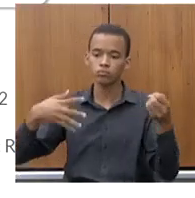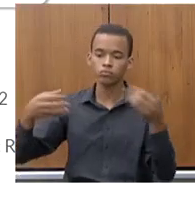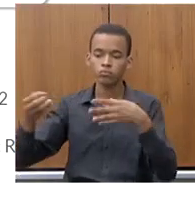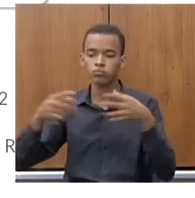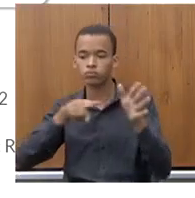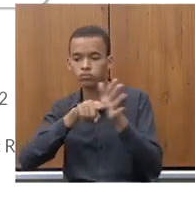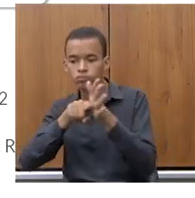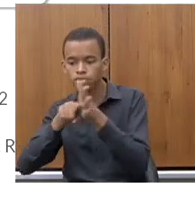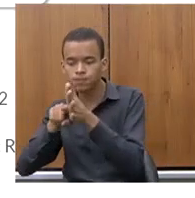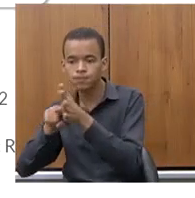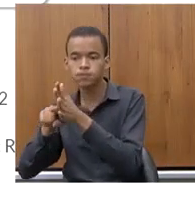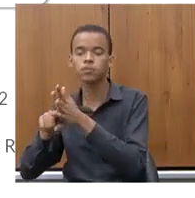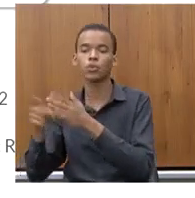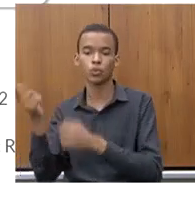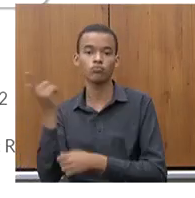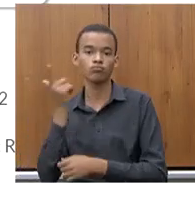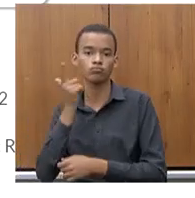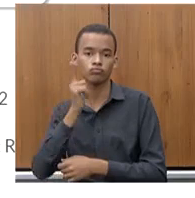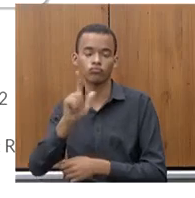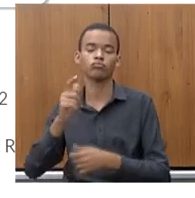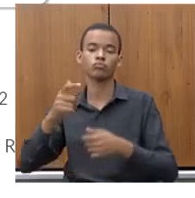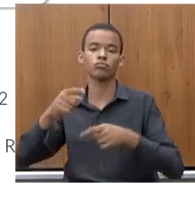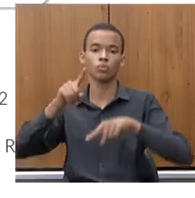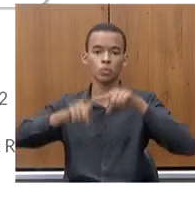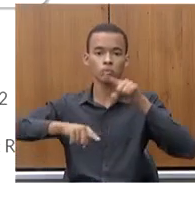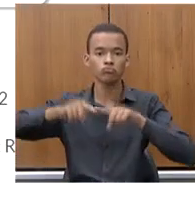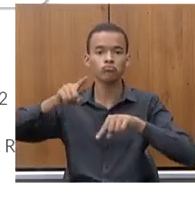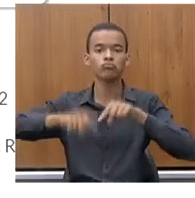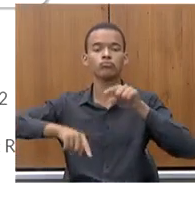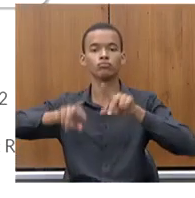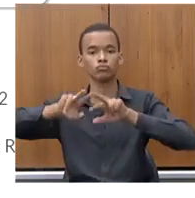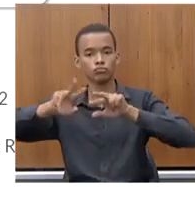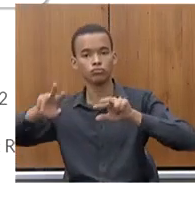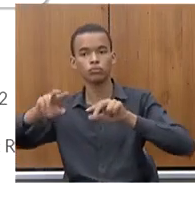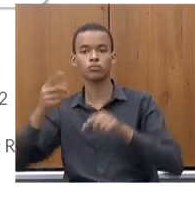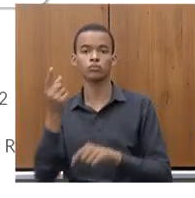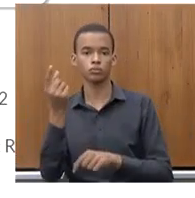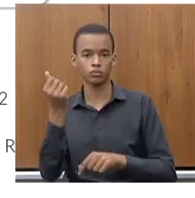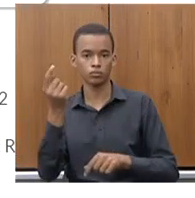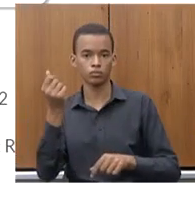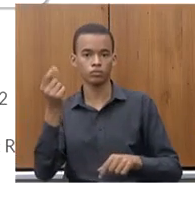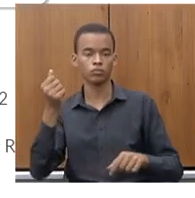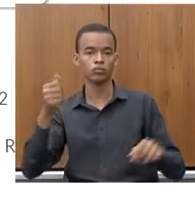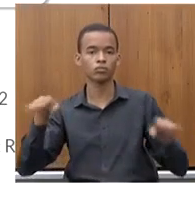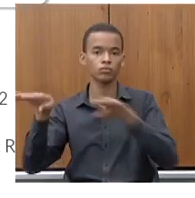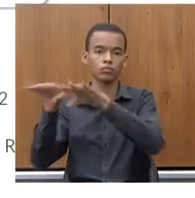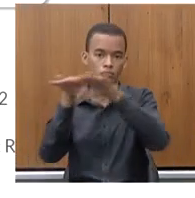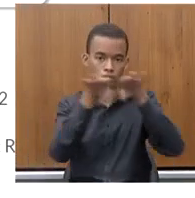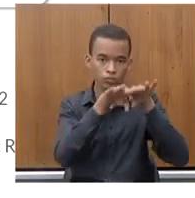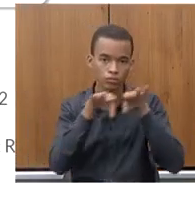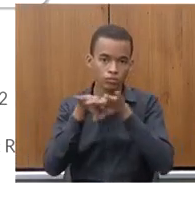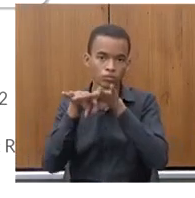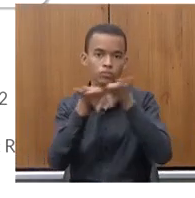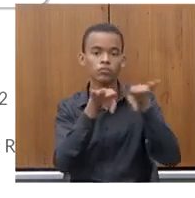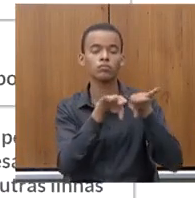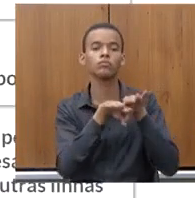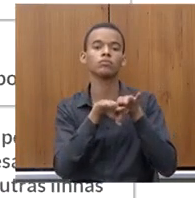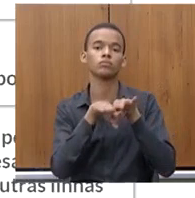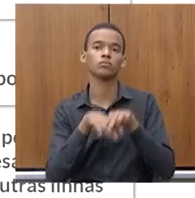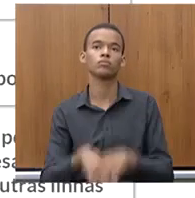competitivos, seja pelo preço ou seja pela diferenciação de produto também. Pode passar?